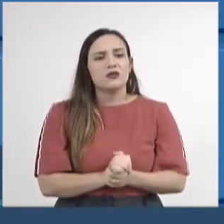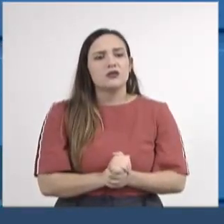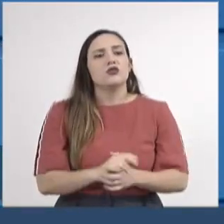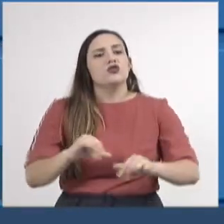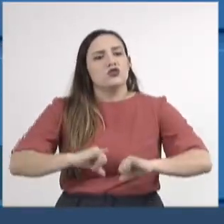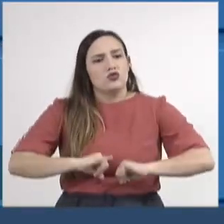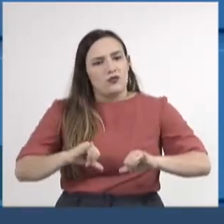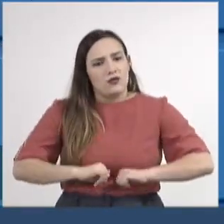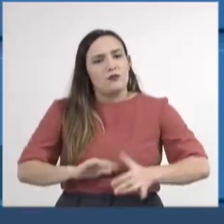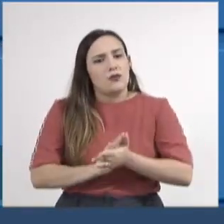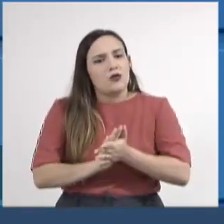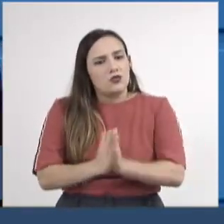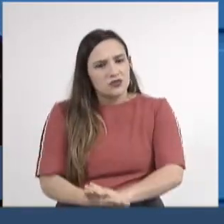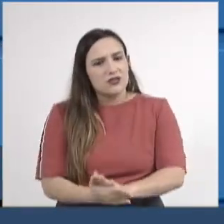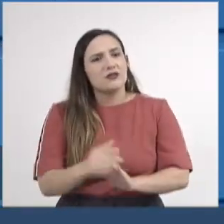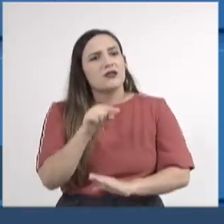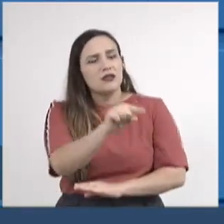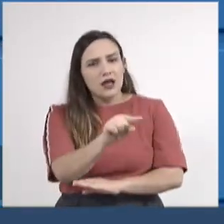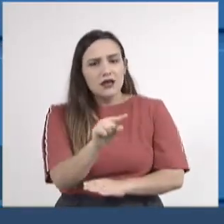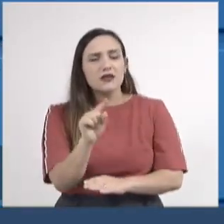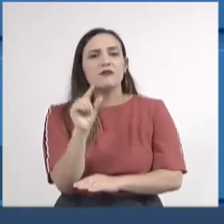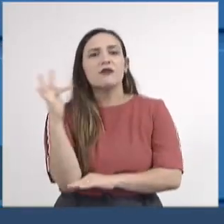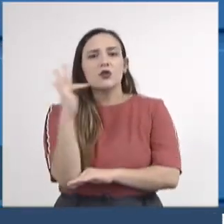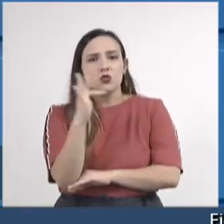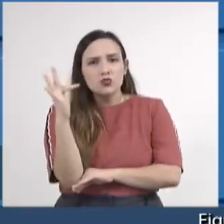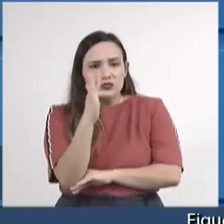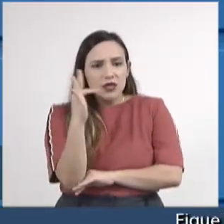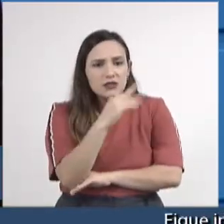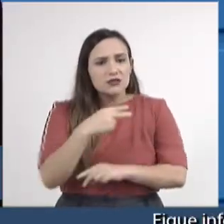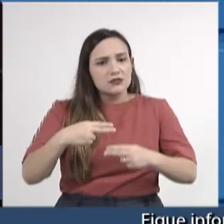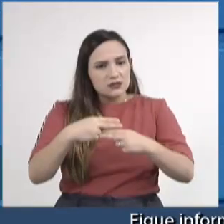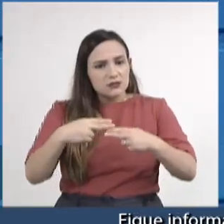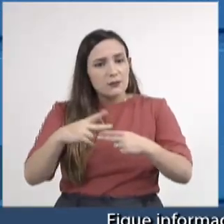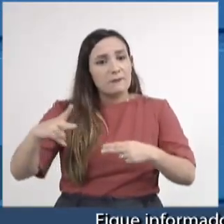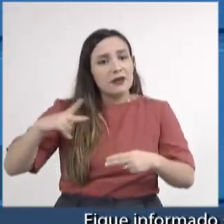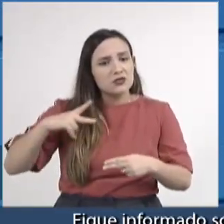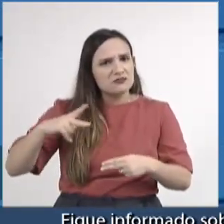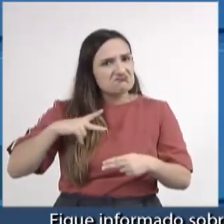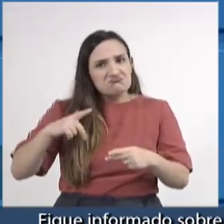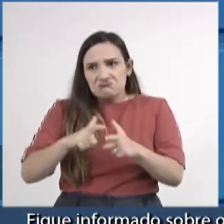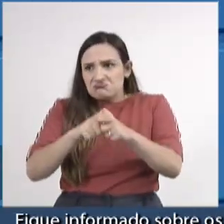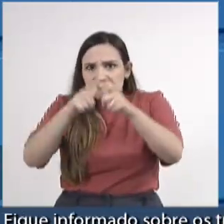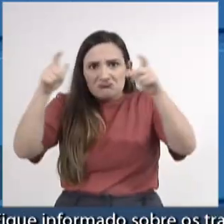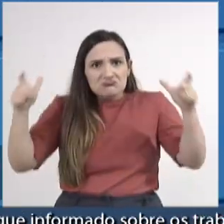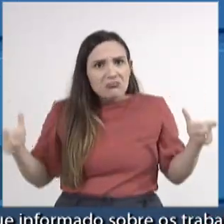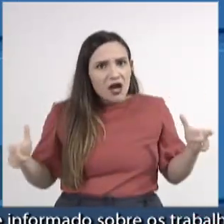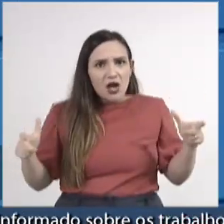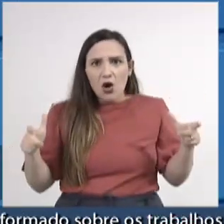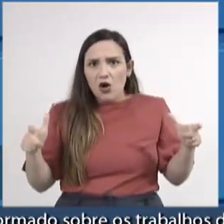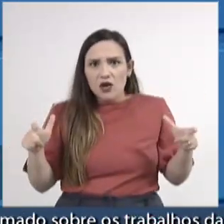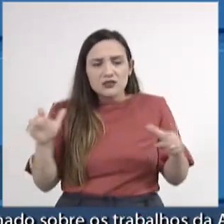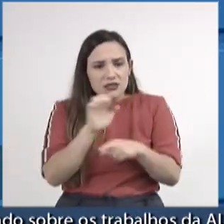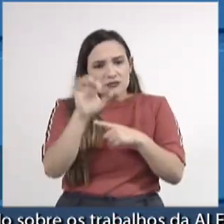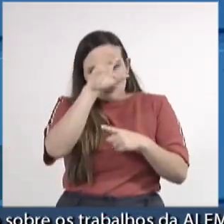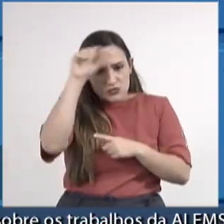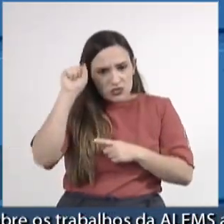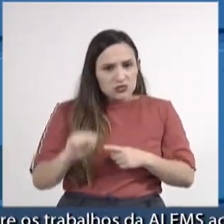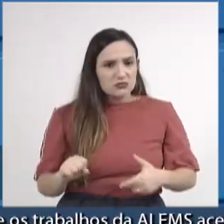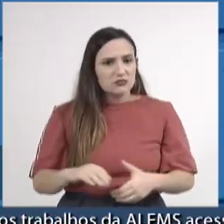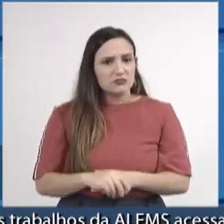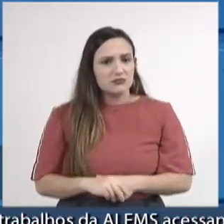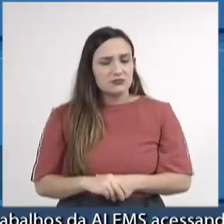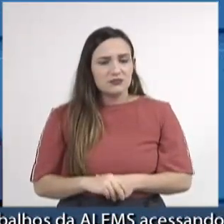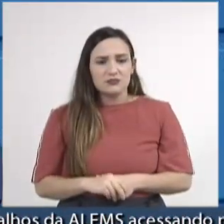racismo numa partida de uma universidade privada, que é uma das maiores de Mato Grosso do Sul, até o